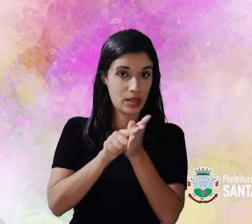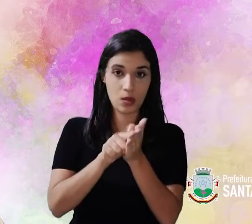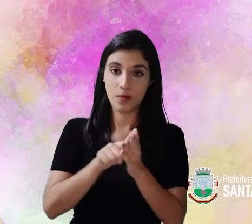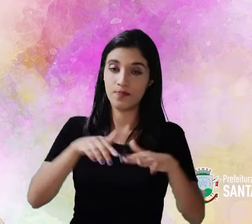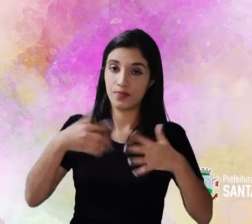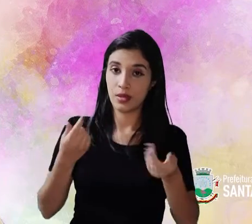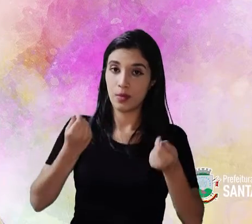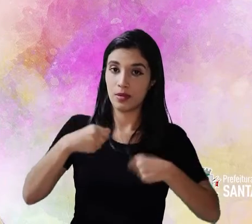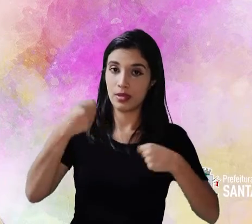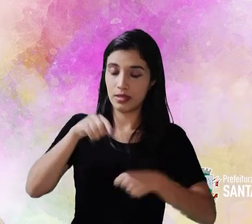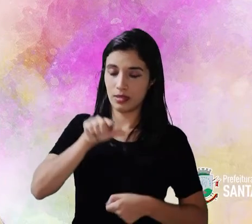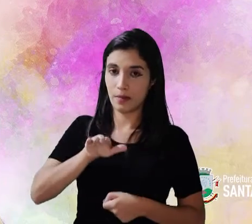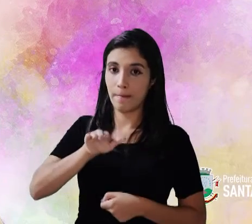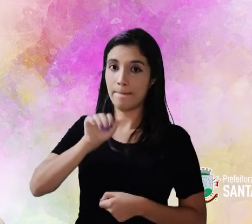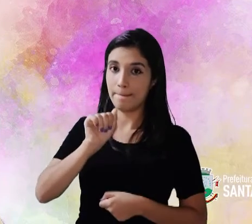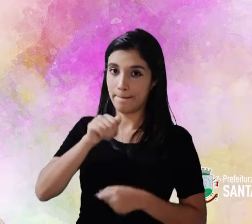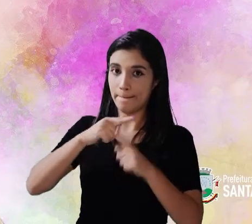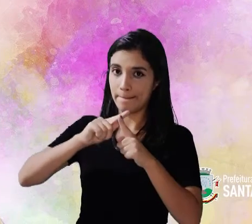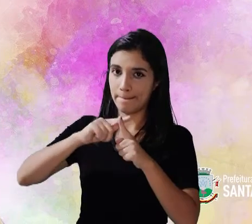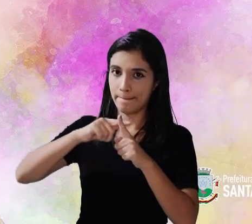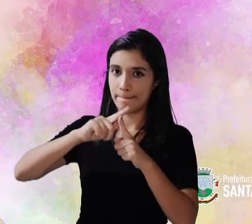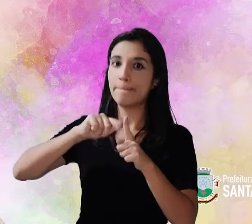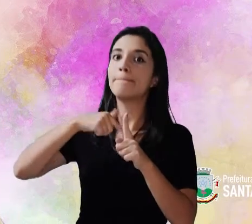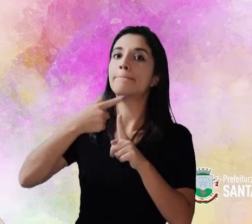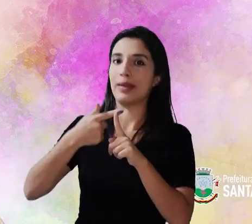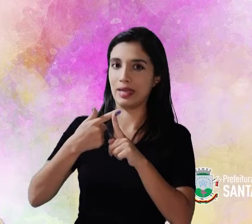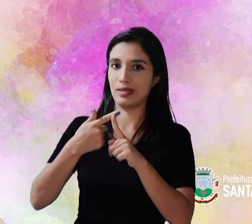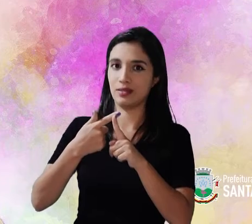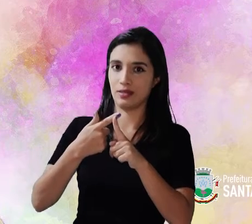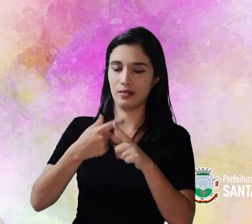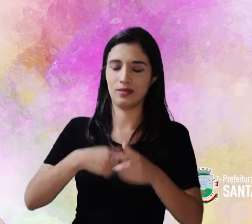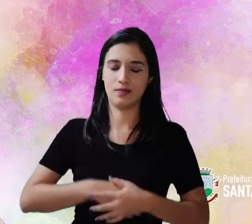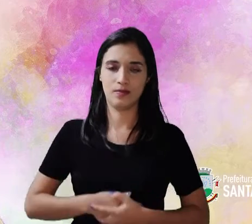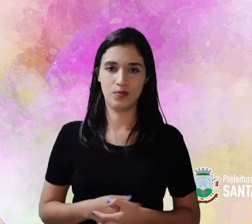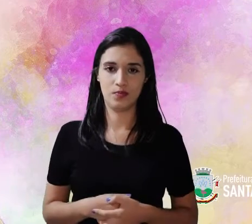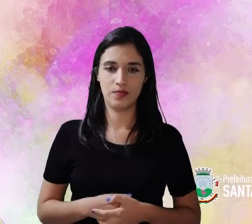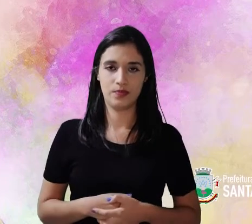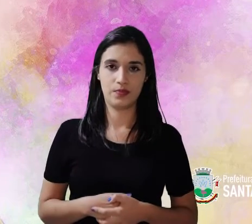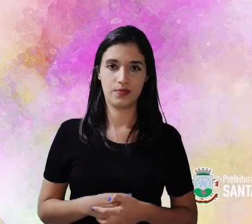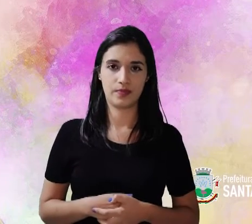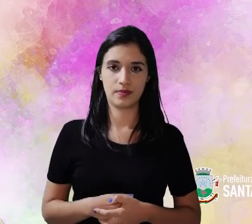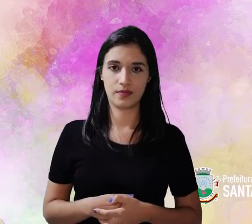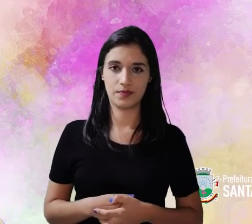colocar um papel toalha. Então agora nós vamos precisar de mais.